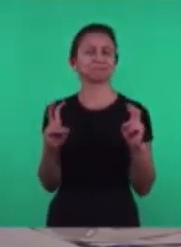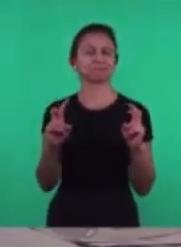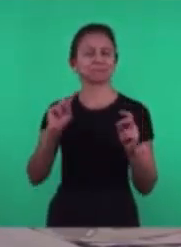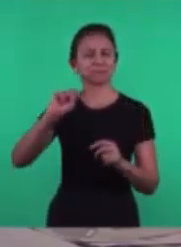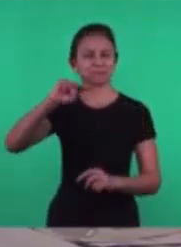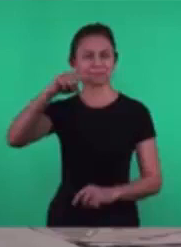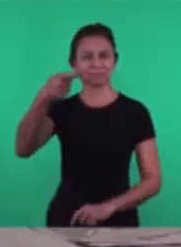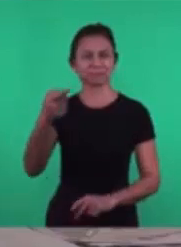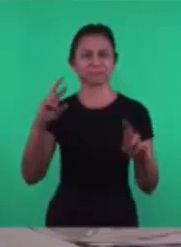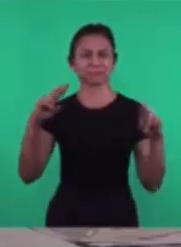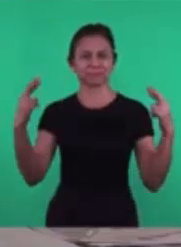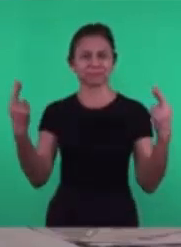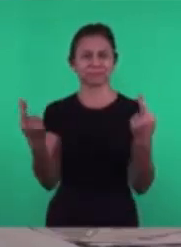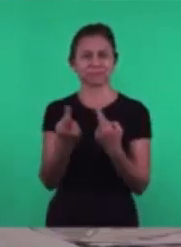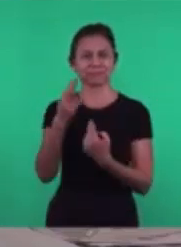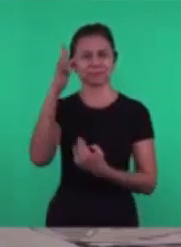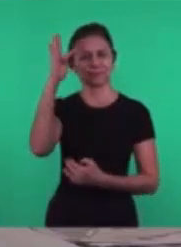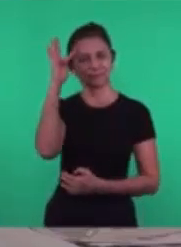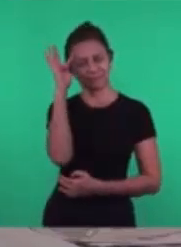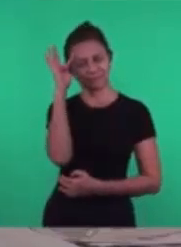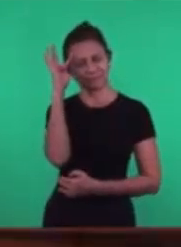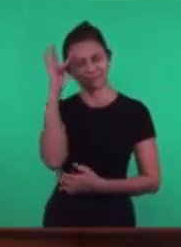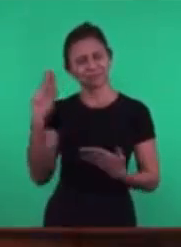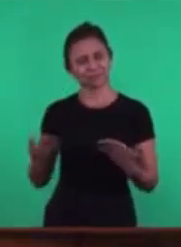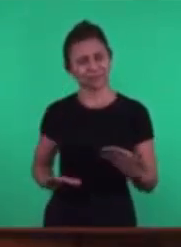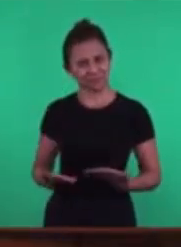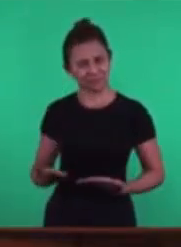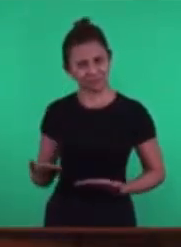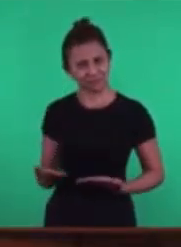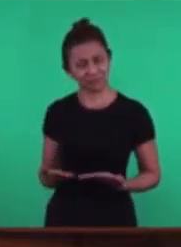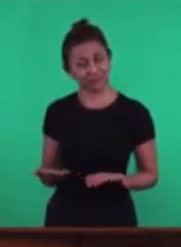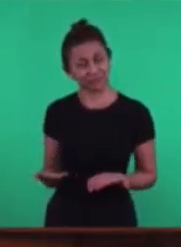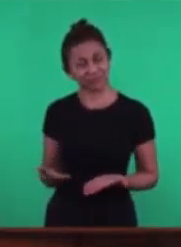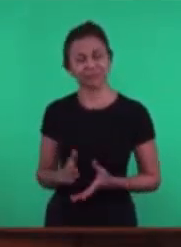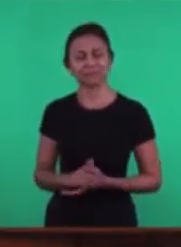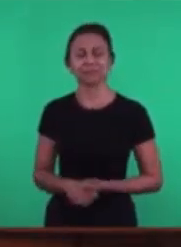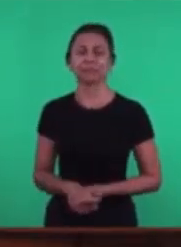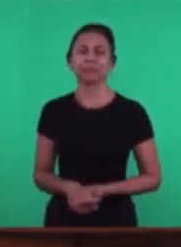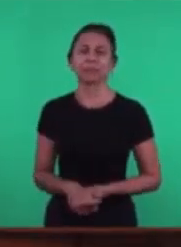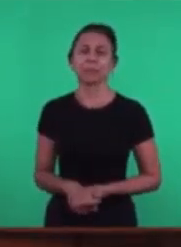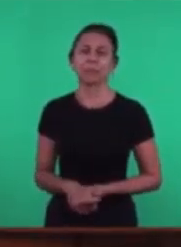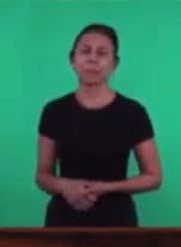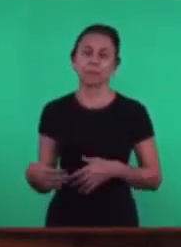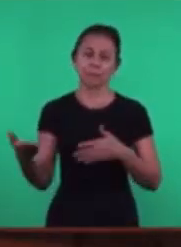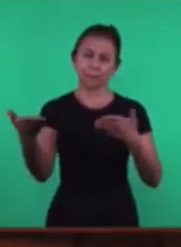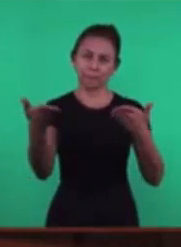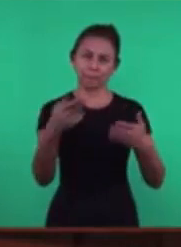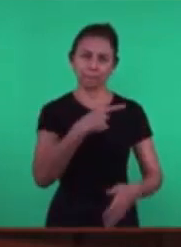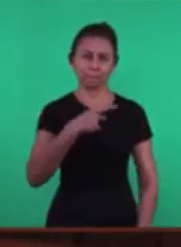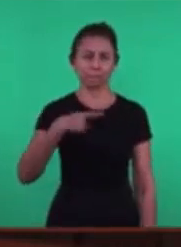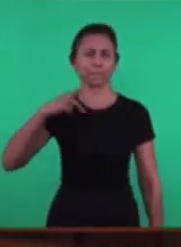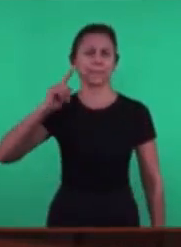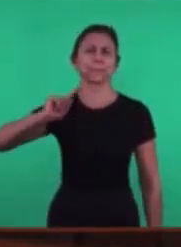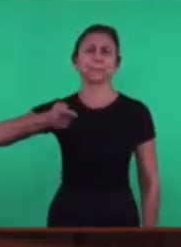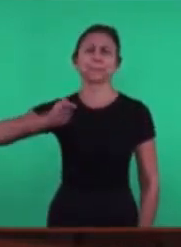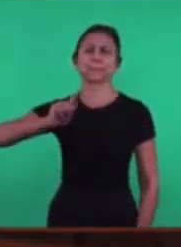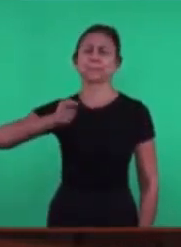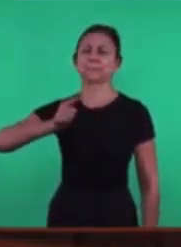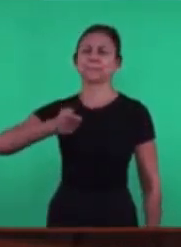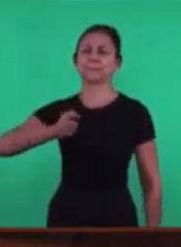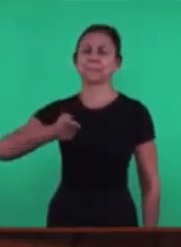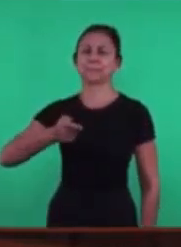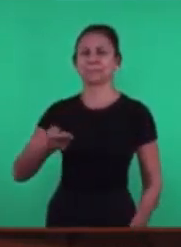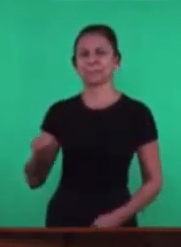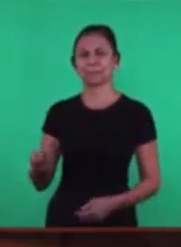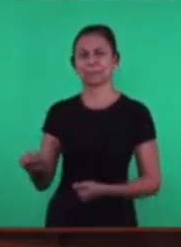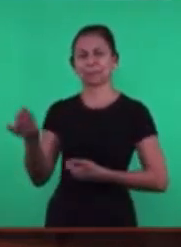próxima reunião de quarta-feira Das nossas irmãs E para isso então Nós vamos convidar aqui o pastor Gedeuti Para transmitir aqui essa